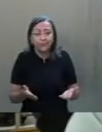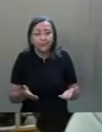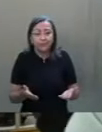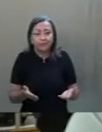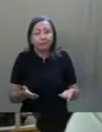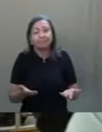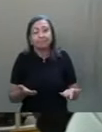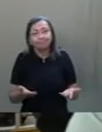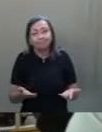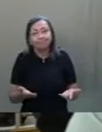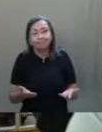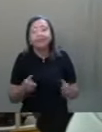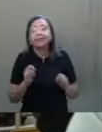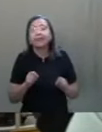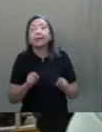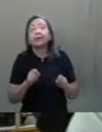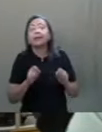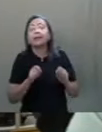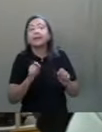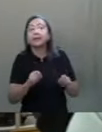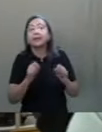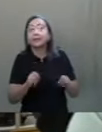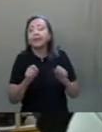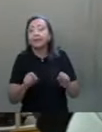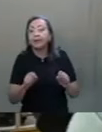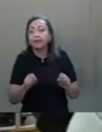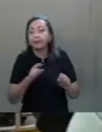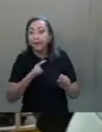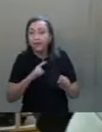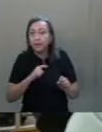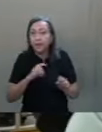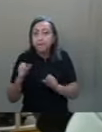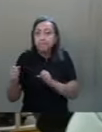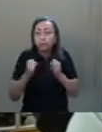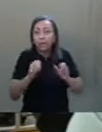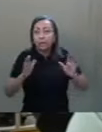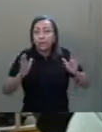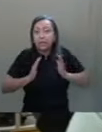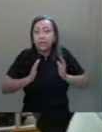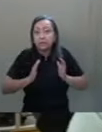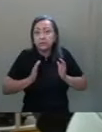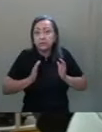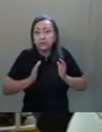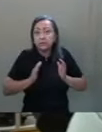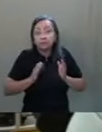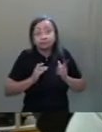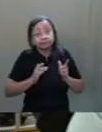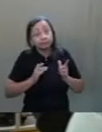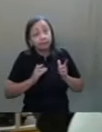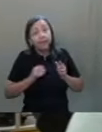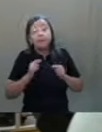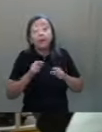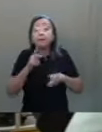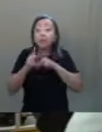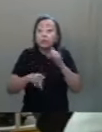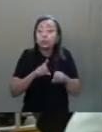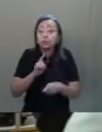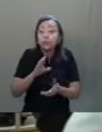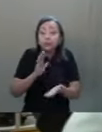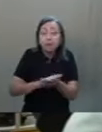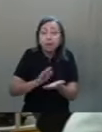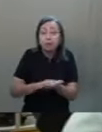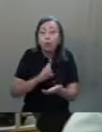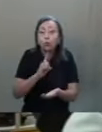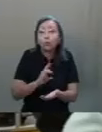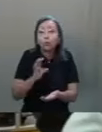Que a riqueza fica na mão de 1% da população. Esses são beneficiados. Nós temos um país como o nosso,